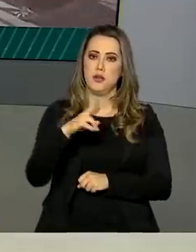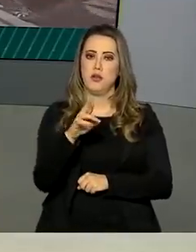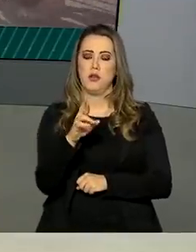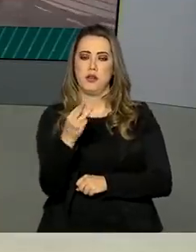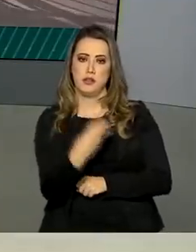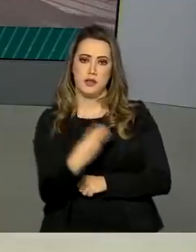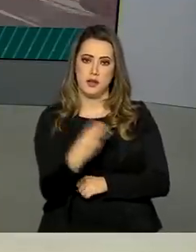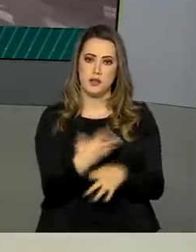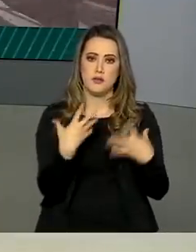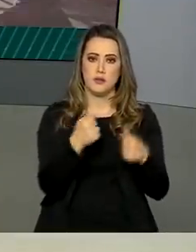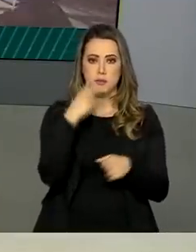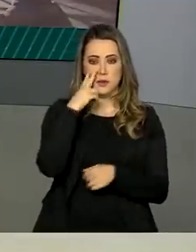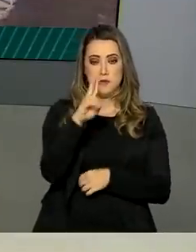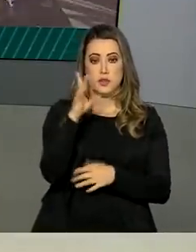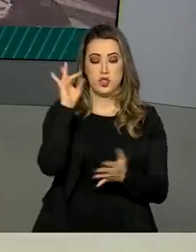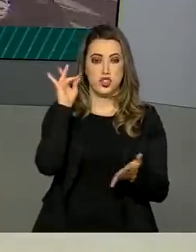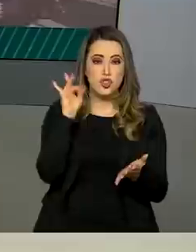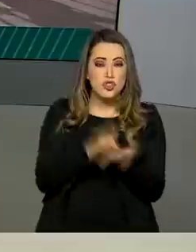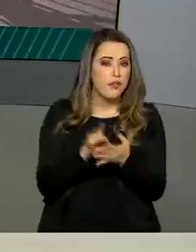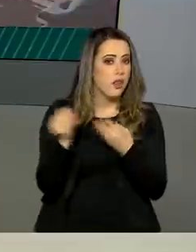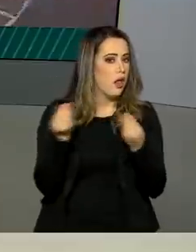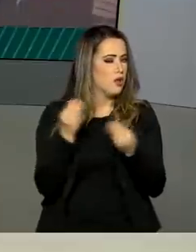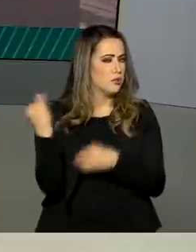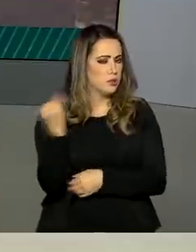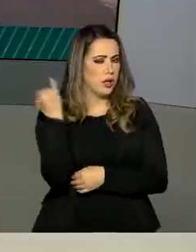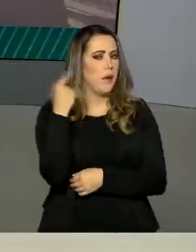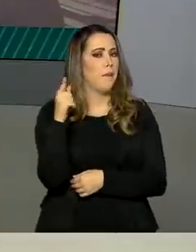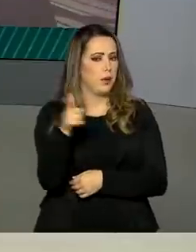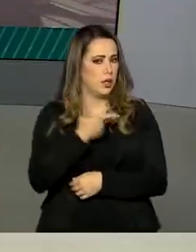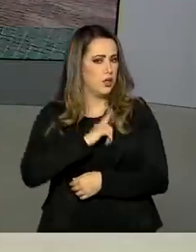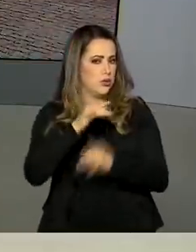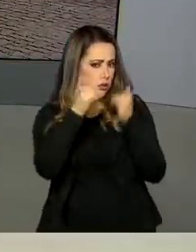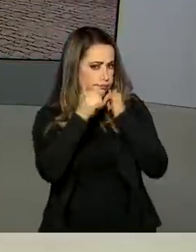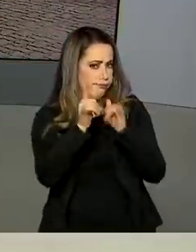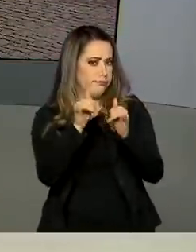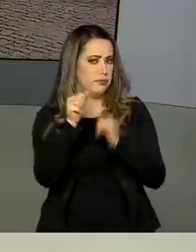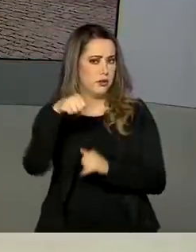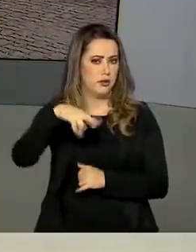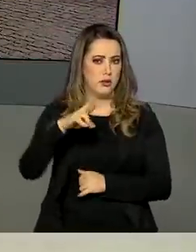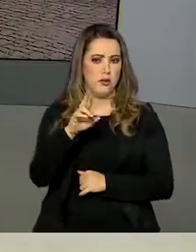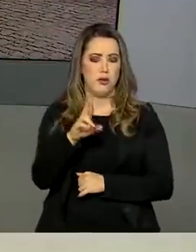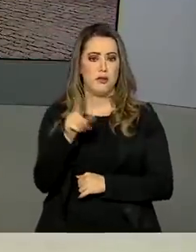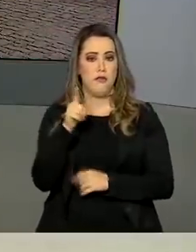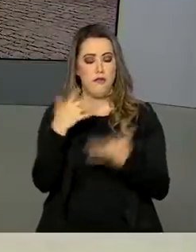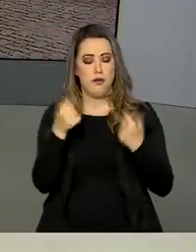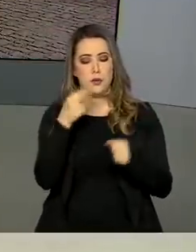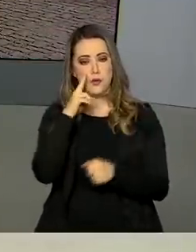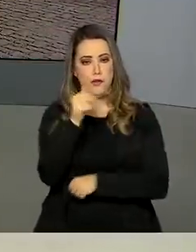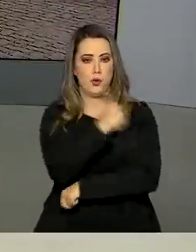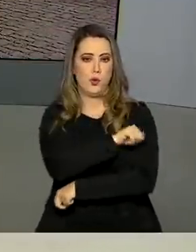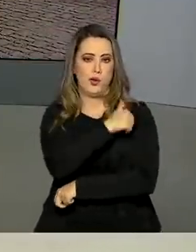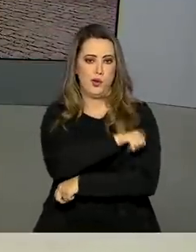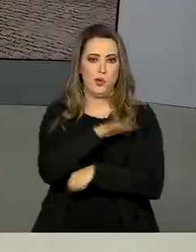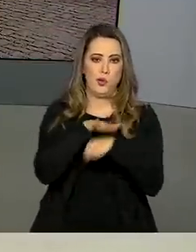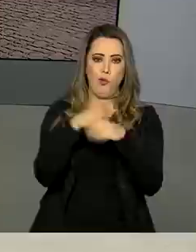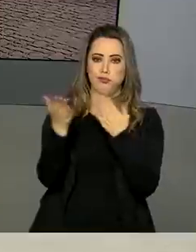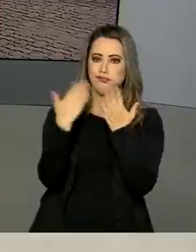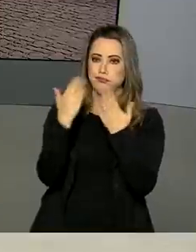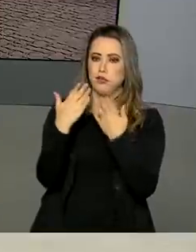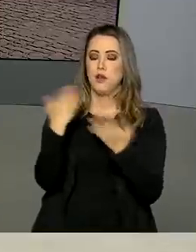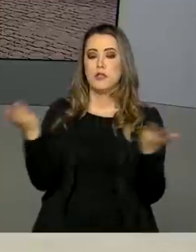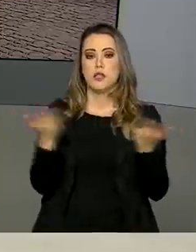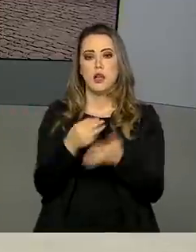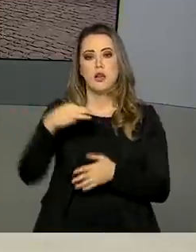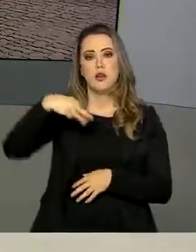prática, a importância dessas entregas, nós vamos para lá, em Itaguaí, no Rio de Janeiro, onde fica a Nuclep, para conversar com o repórter Maurício de